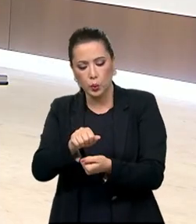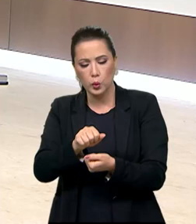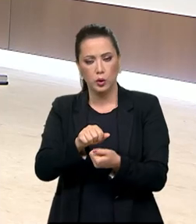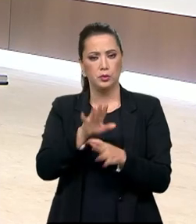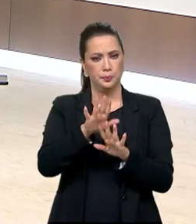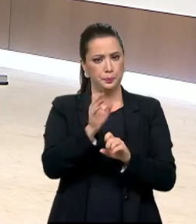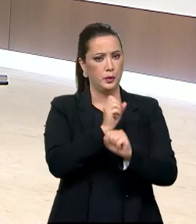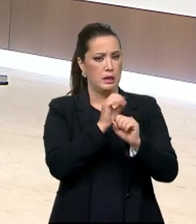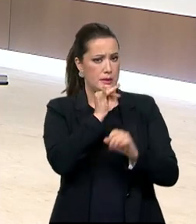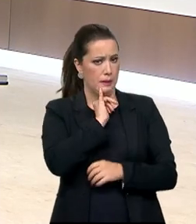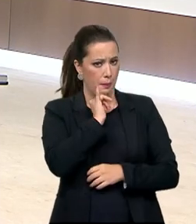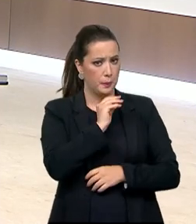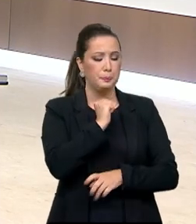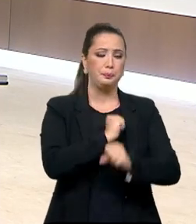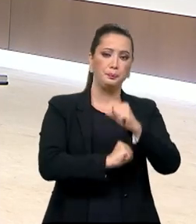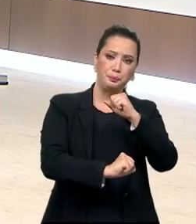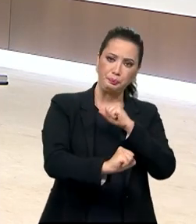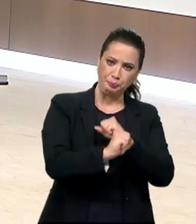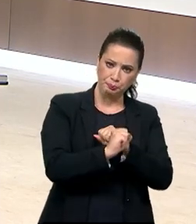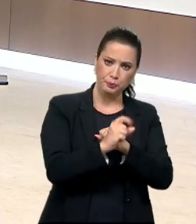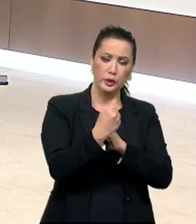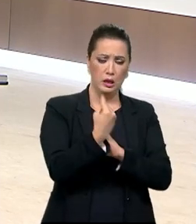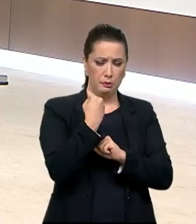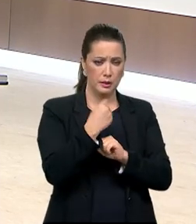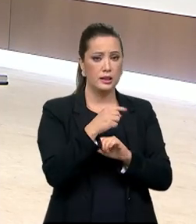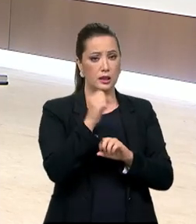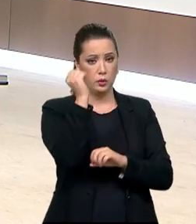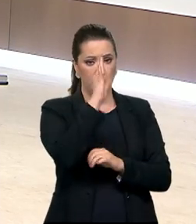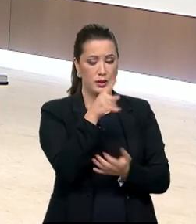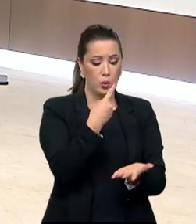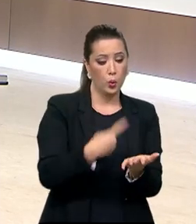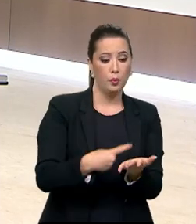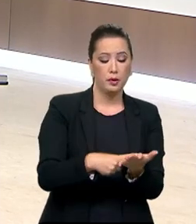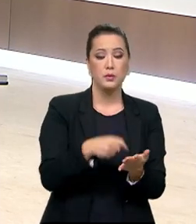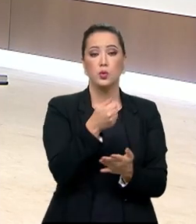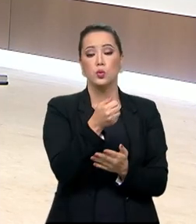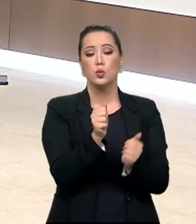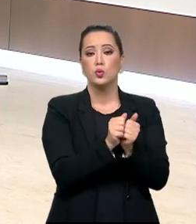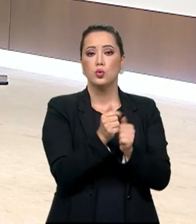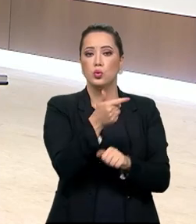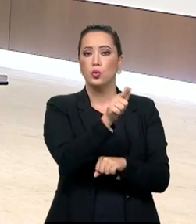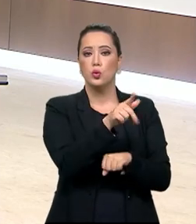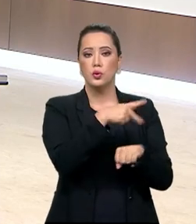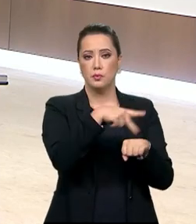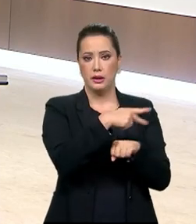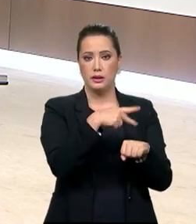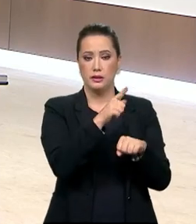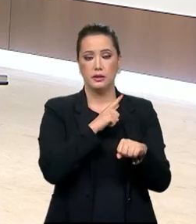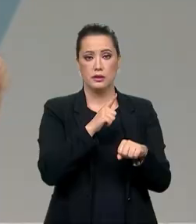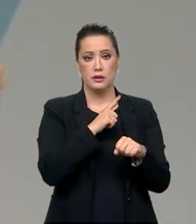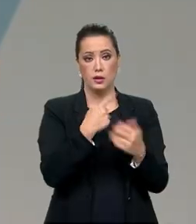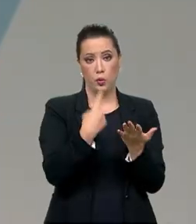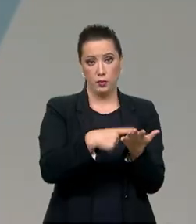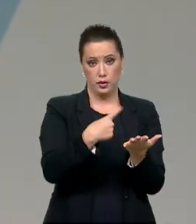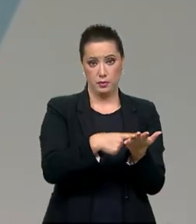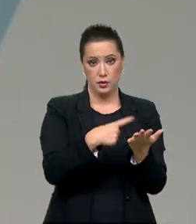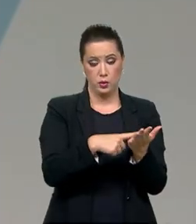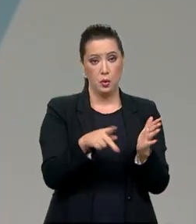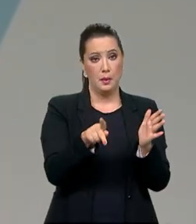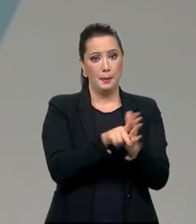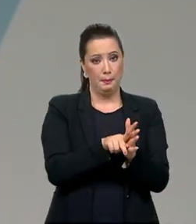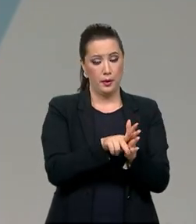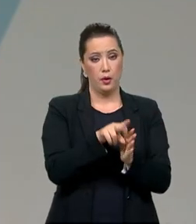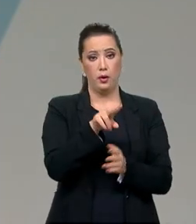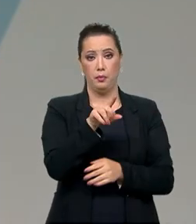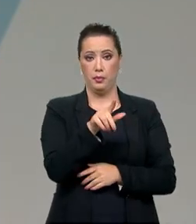No ano passado, por exemplo, o Brasil se alinhou a outros países e aprovou a Declaração Consensual de Genebra. Qual que é a